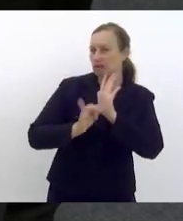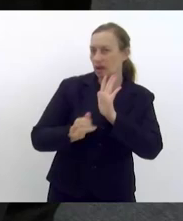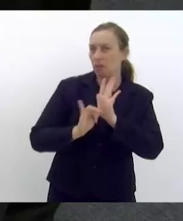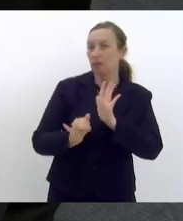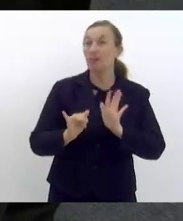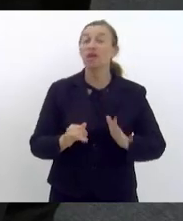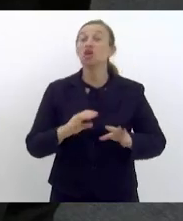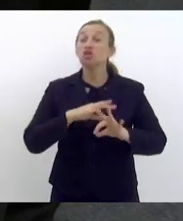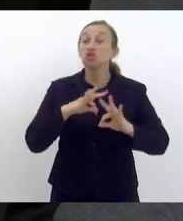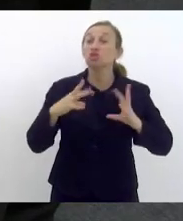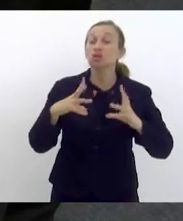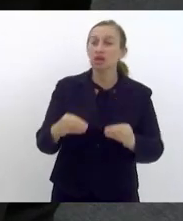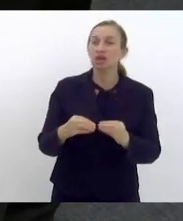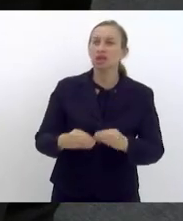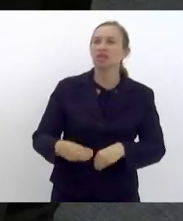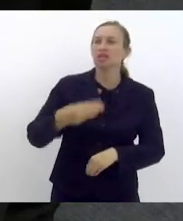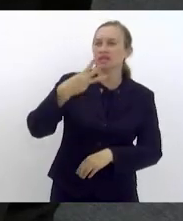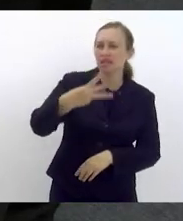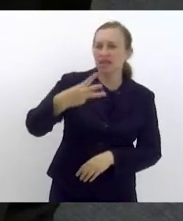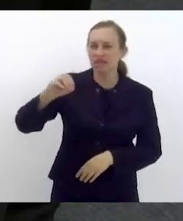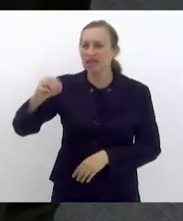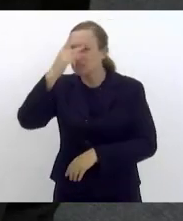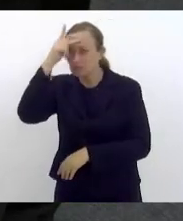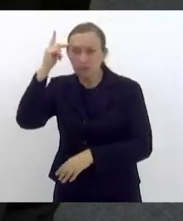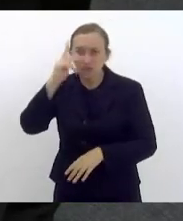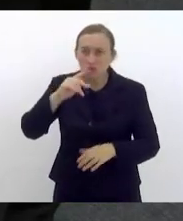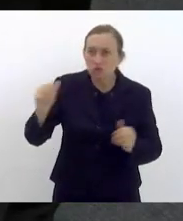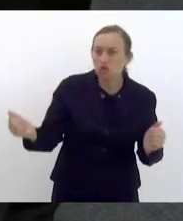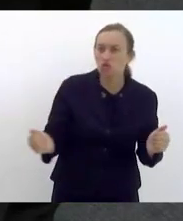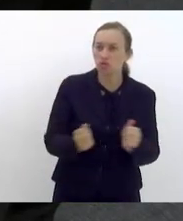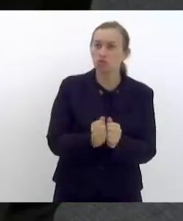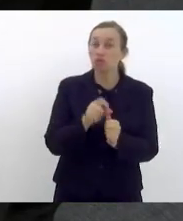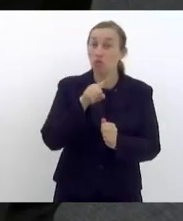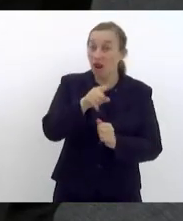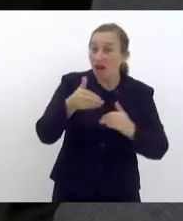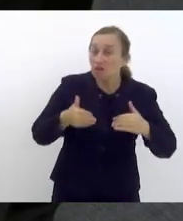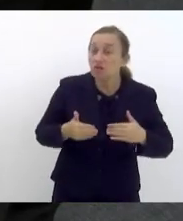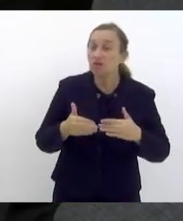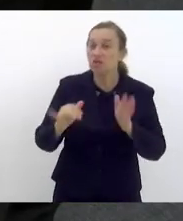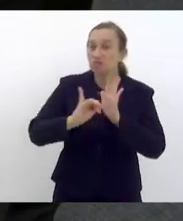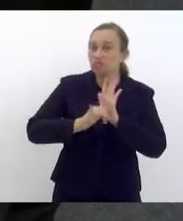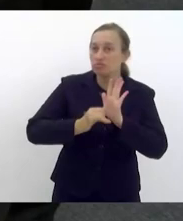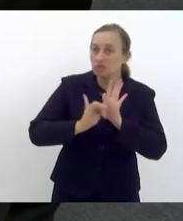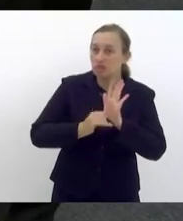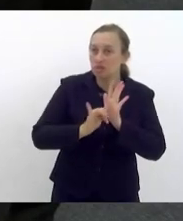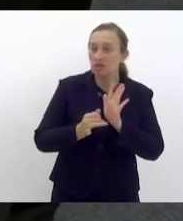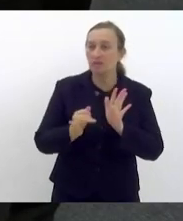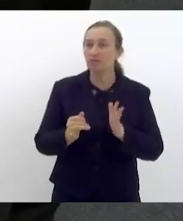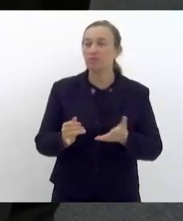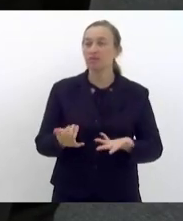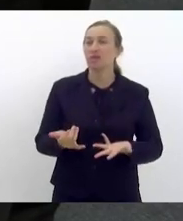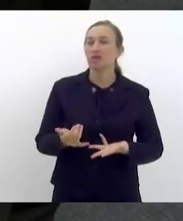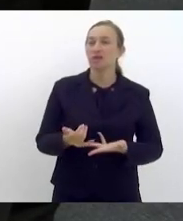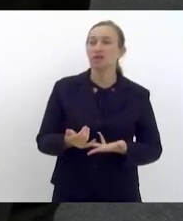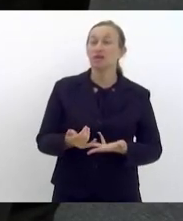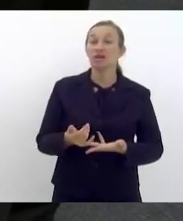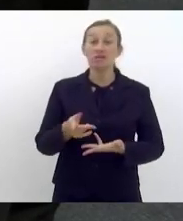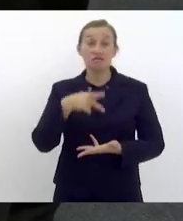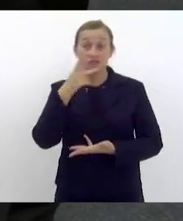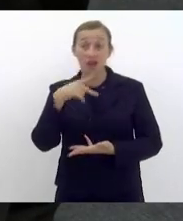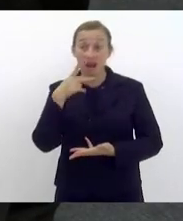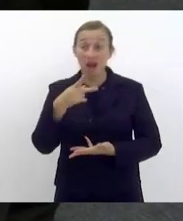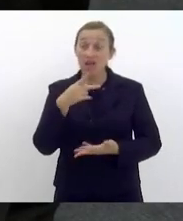Todas as 300 pessoas envolvidas lá no lançamento do edital foram unânimes em dizer